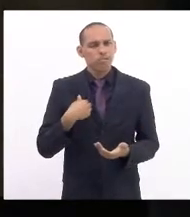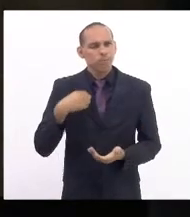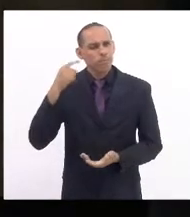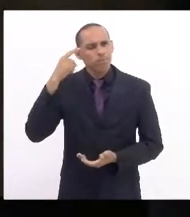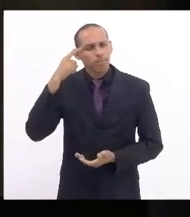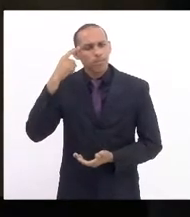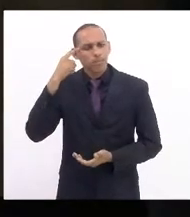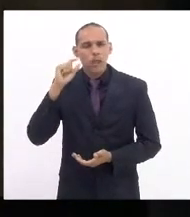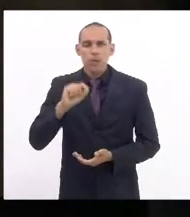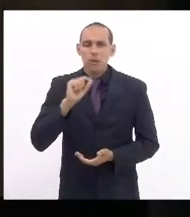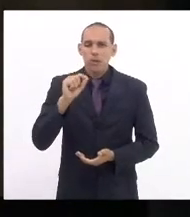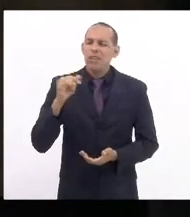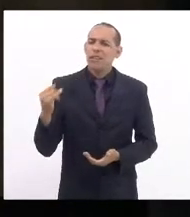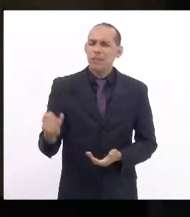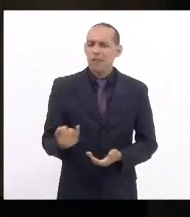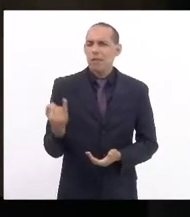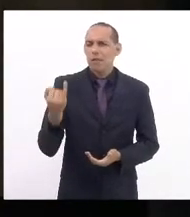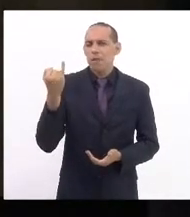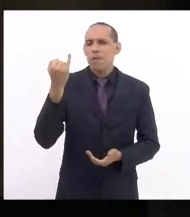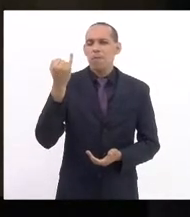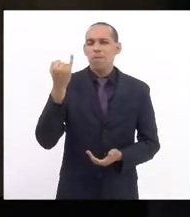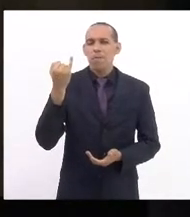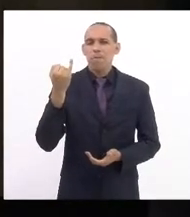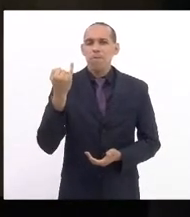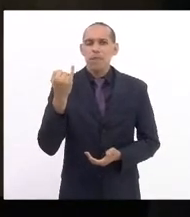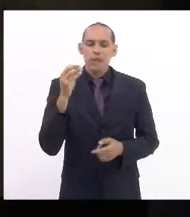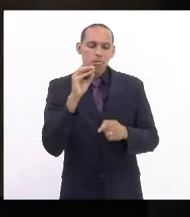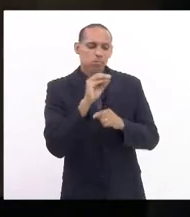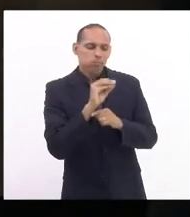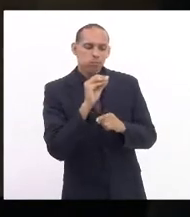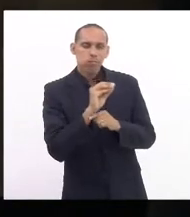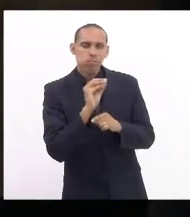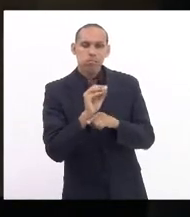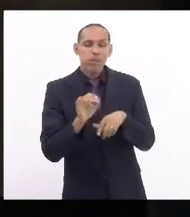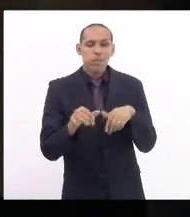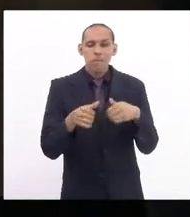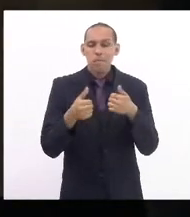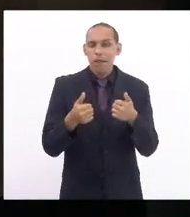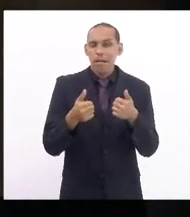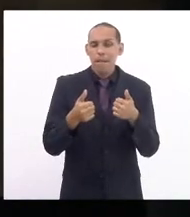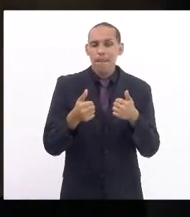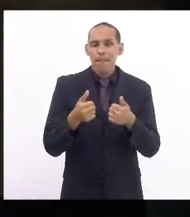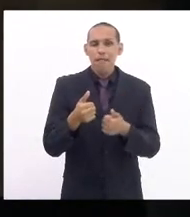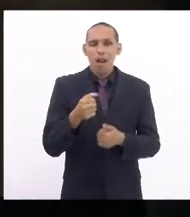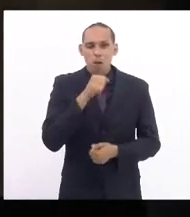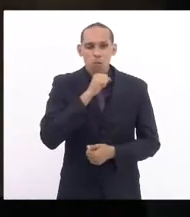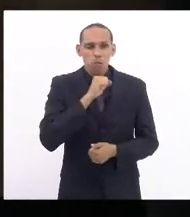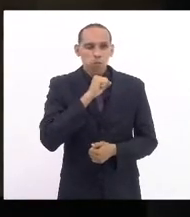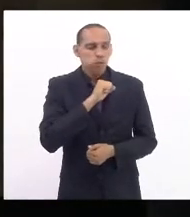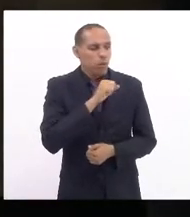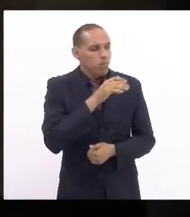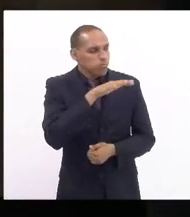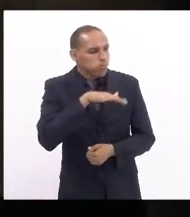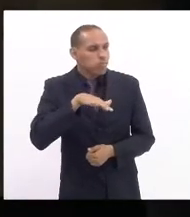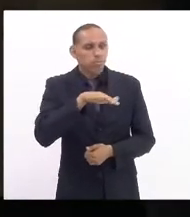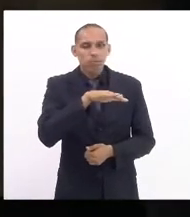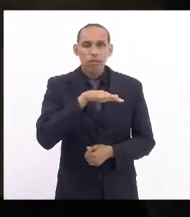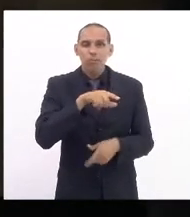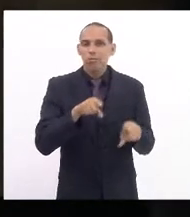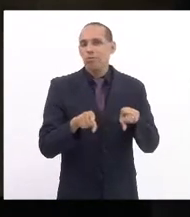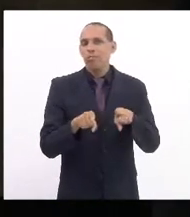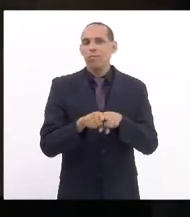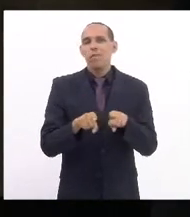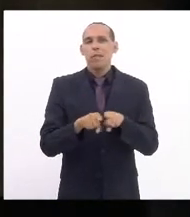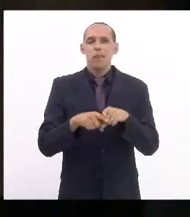sabemos da importância de cuidar bem dos nossos idosos, e todos sabemos o quanto